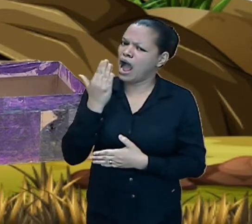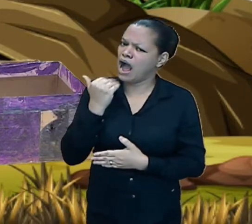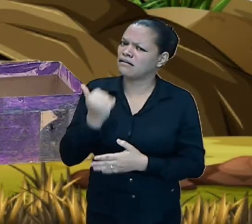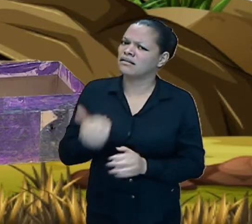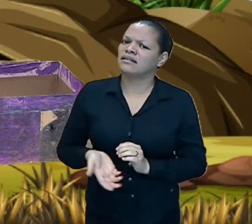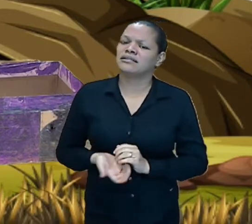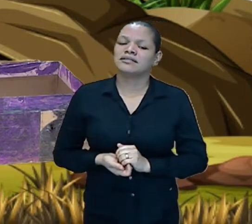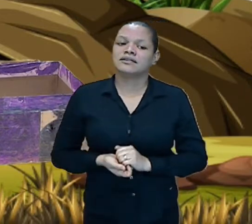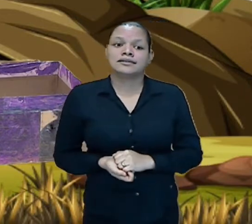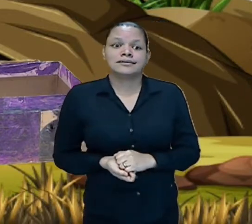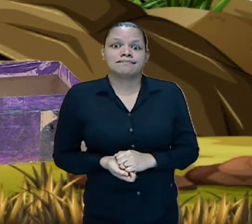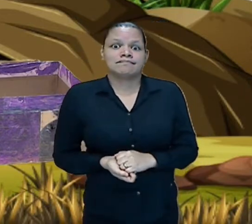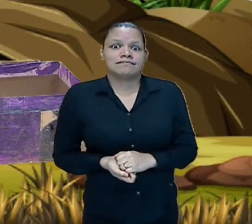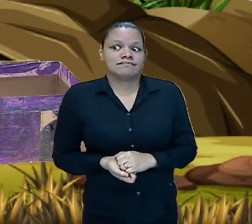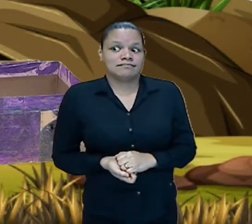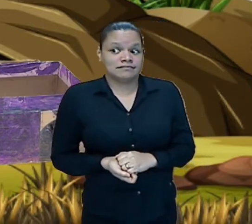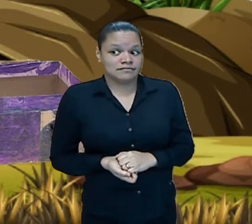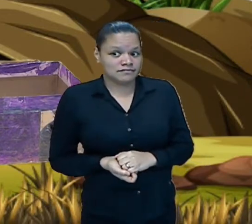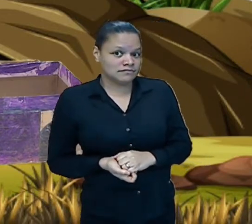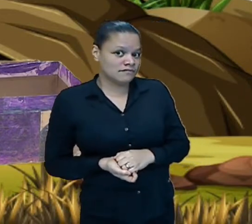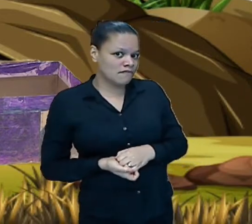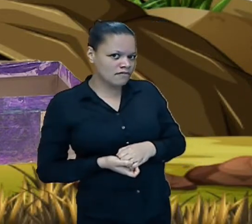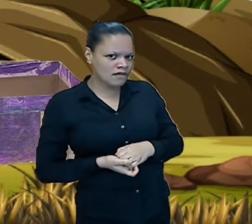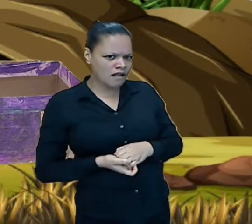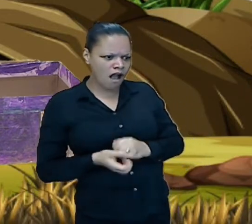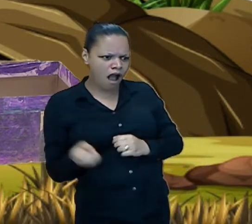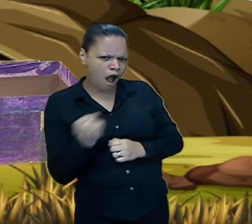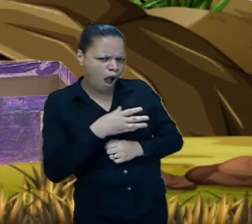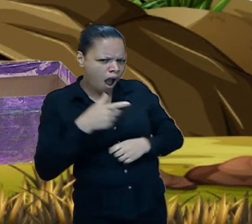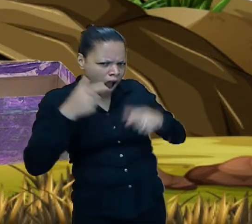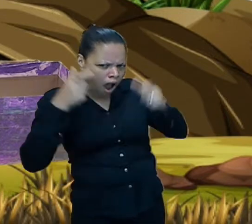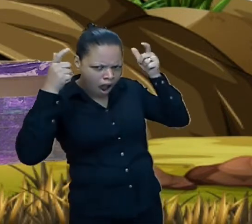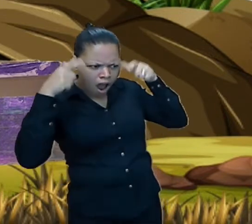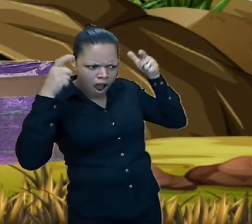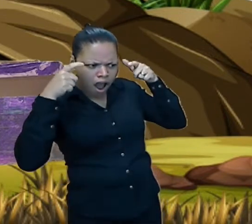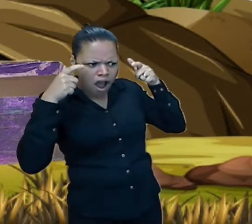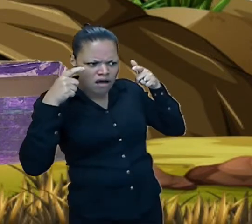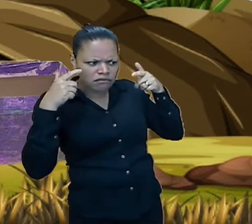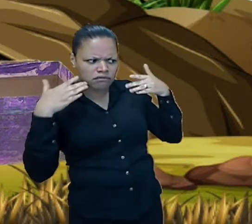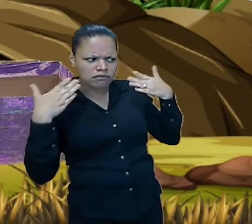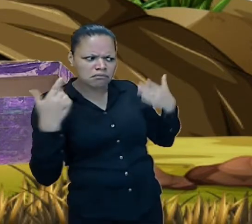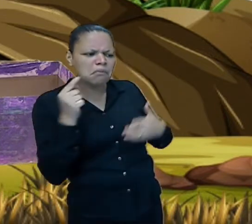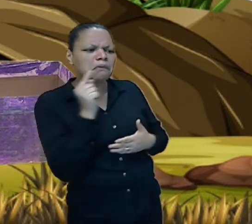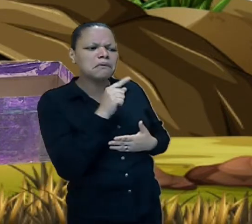ué você não vai mesmo me devorar